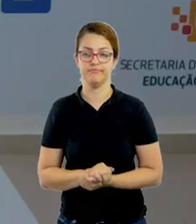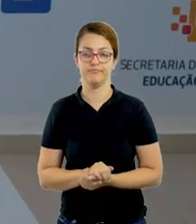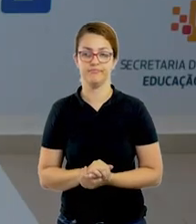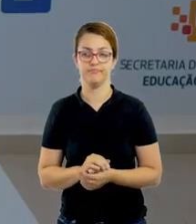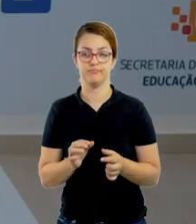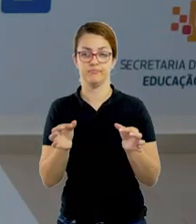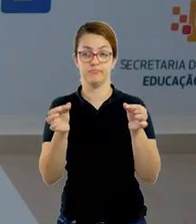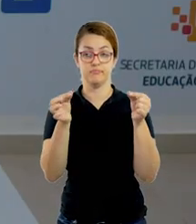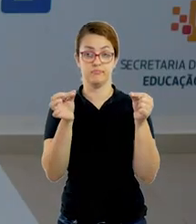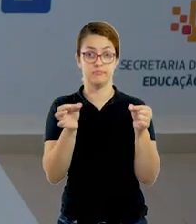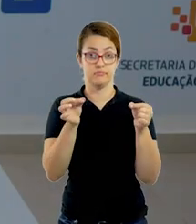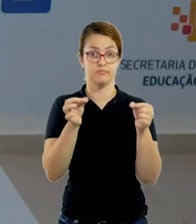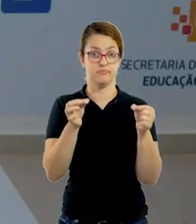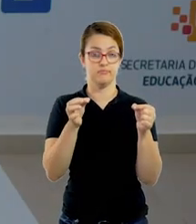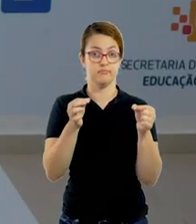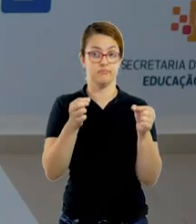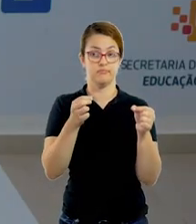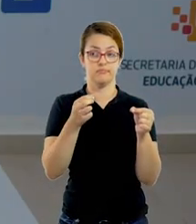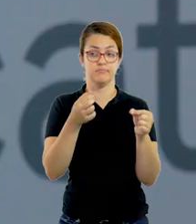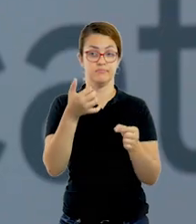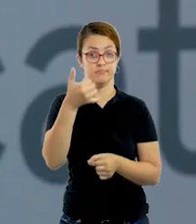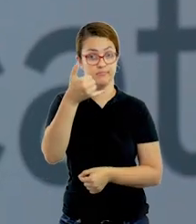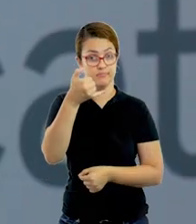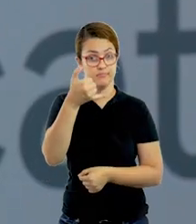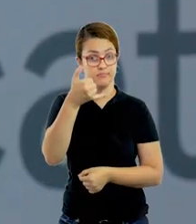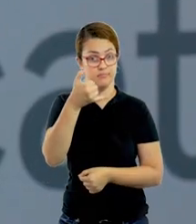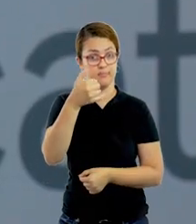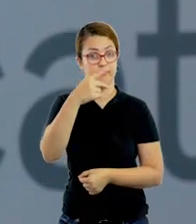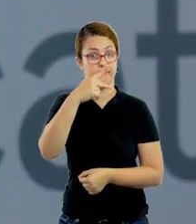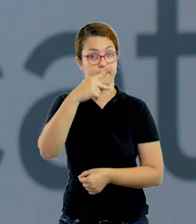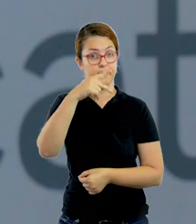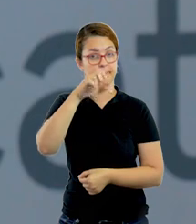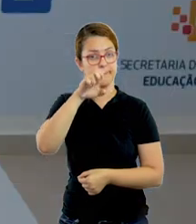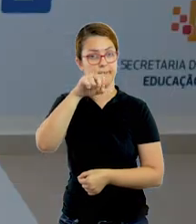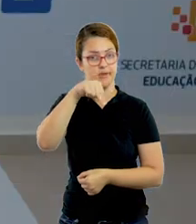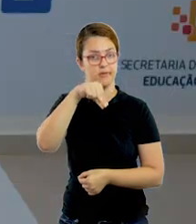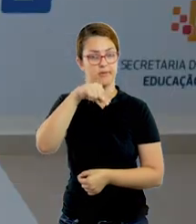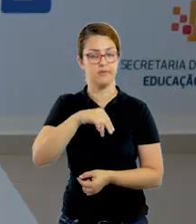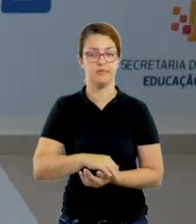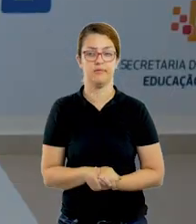Ou então, pen, que é caneta, pen.